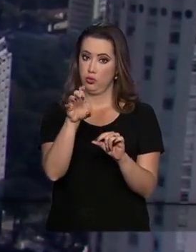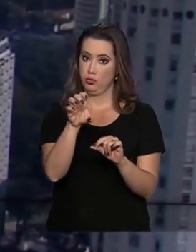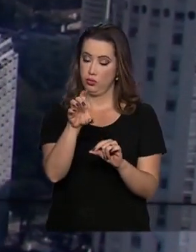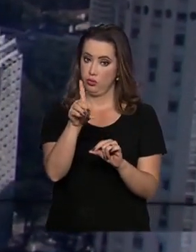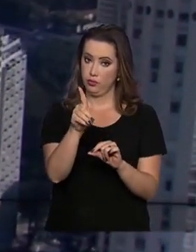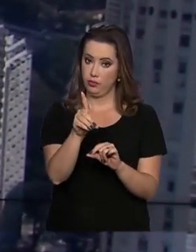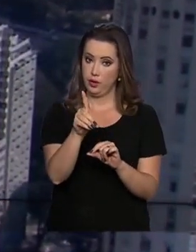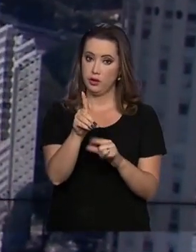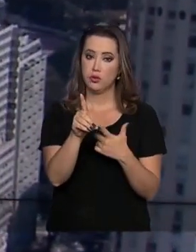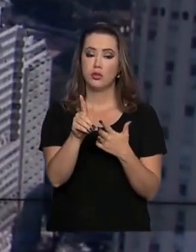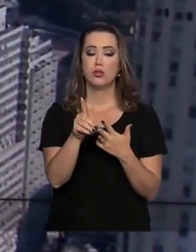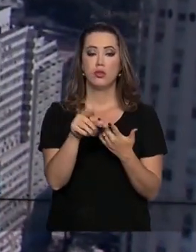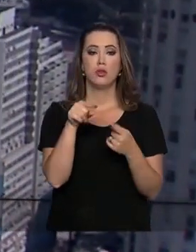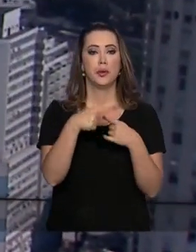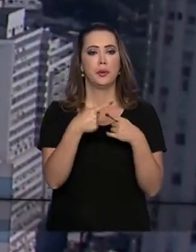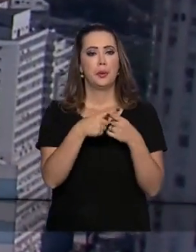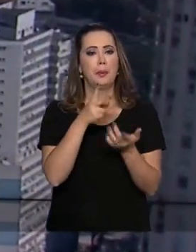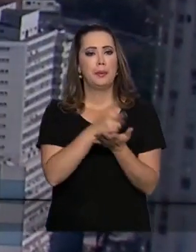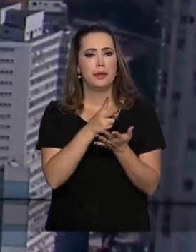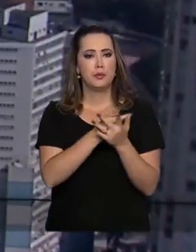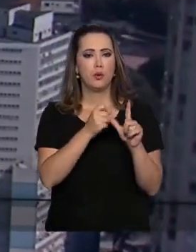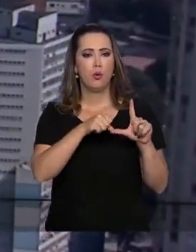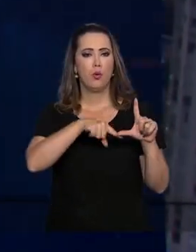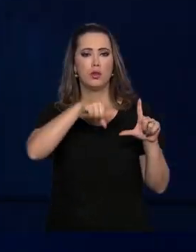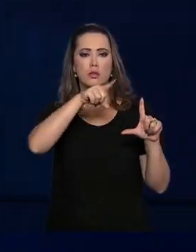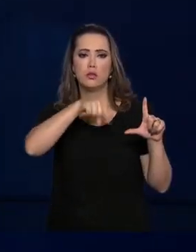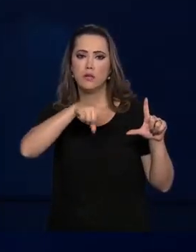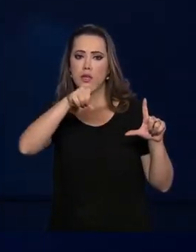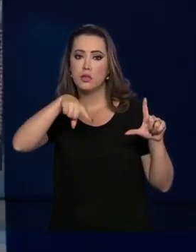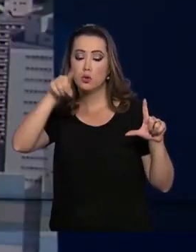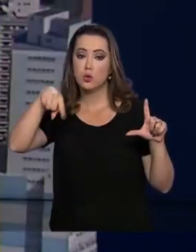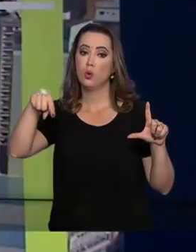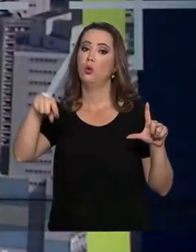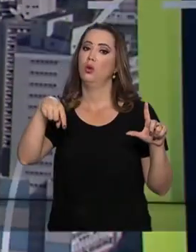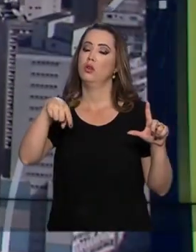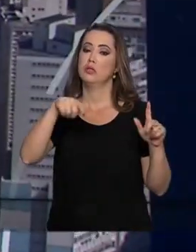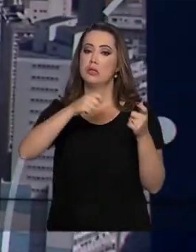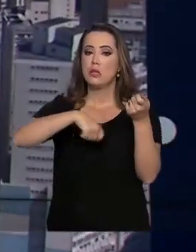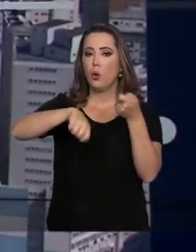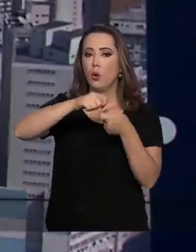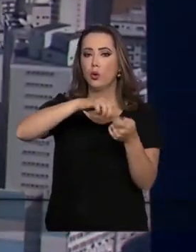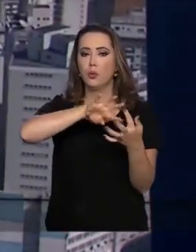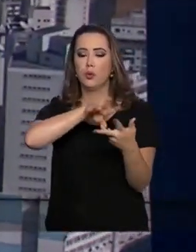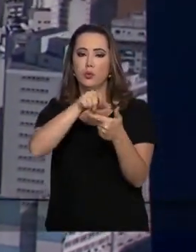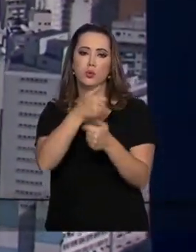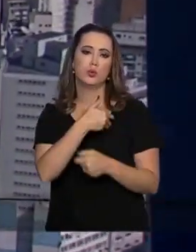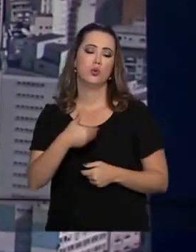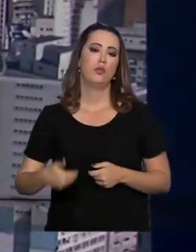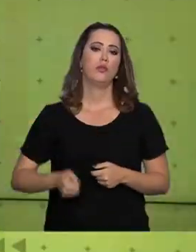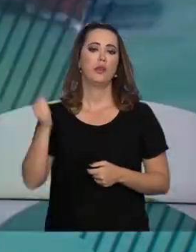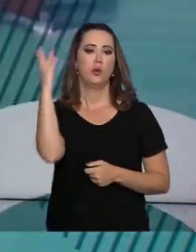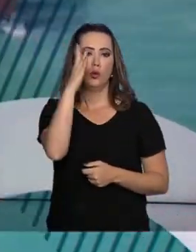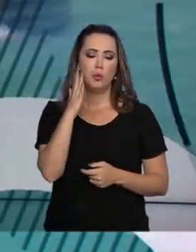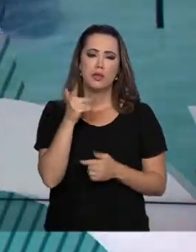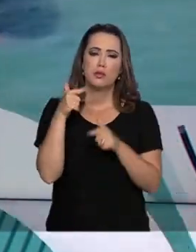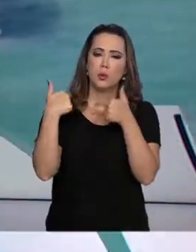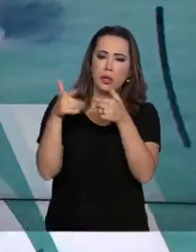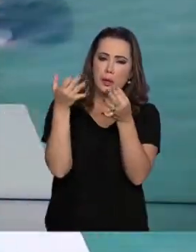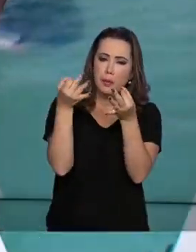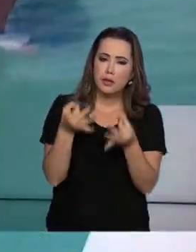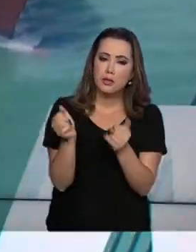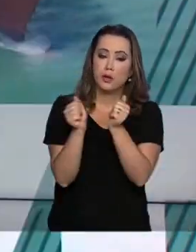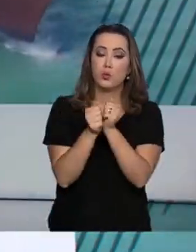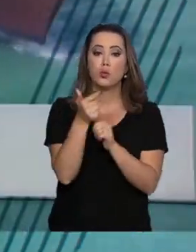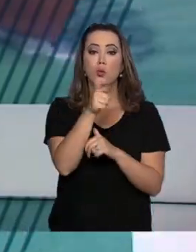Segundo o presidente Bolsonaro, mesmo com as variações econômicas mundiais, o governo faz o dever de casa juntamente com os outros